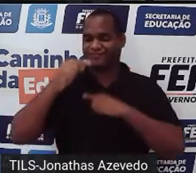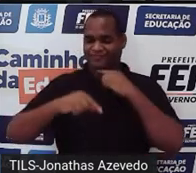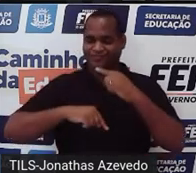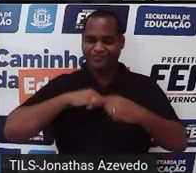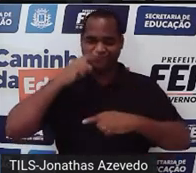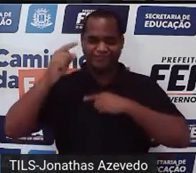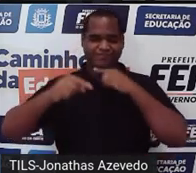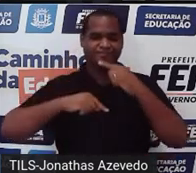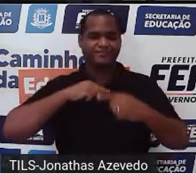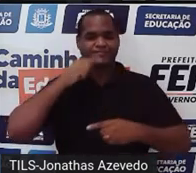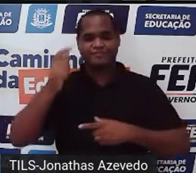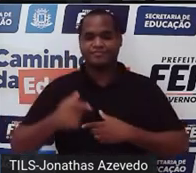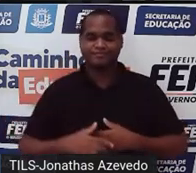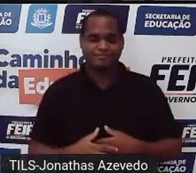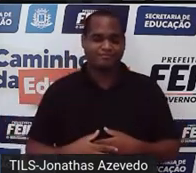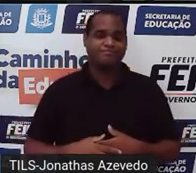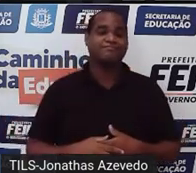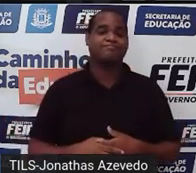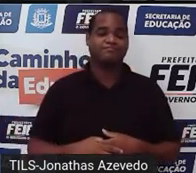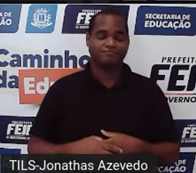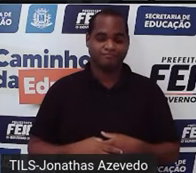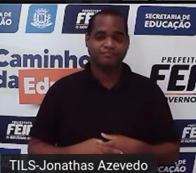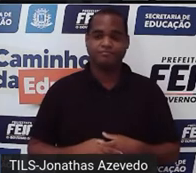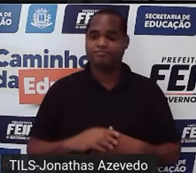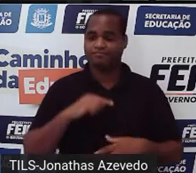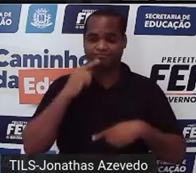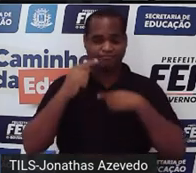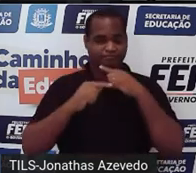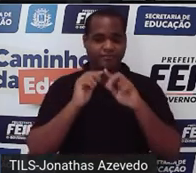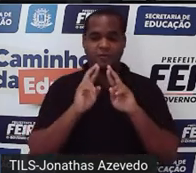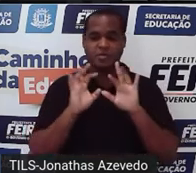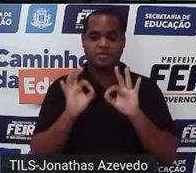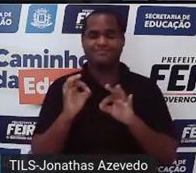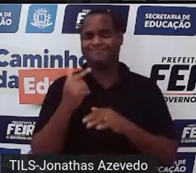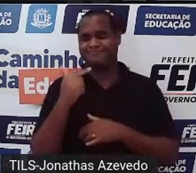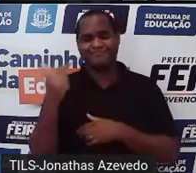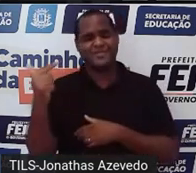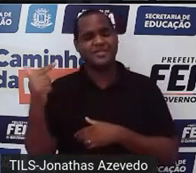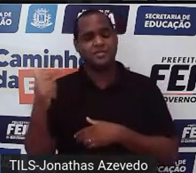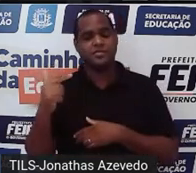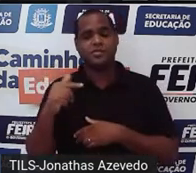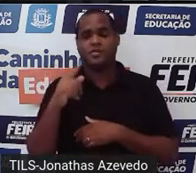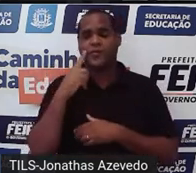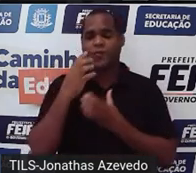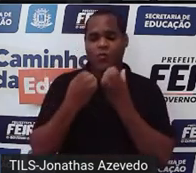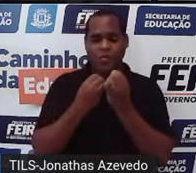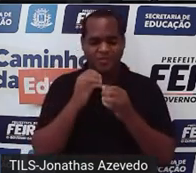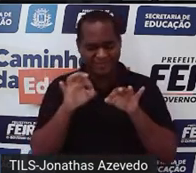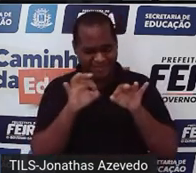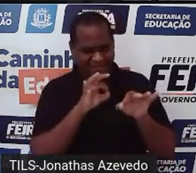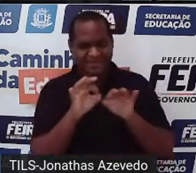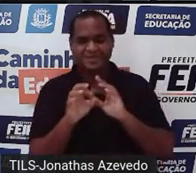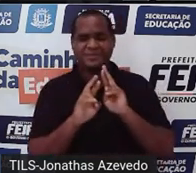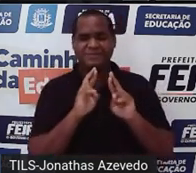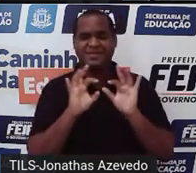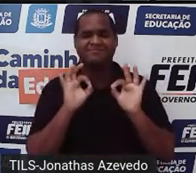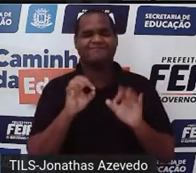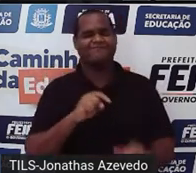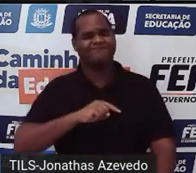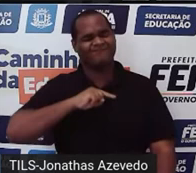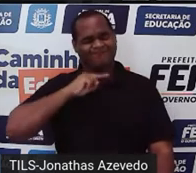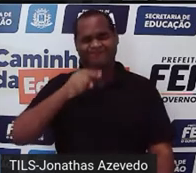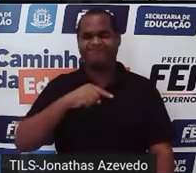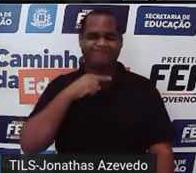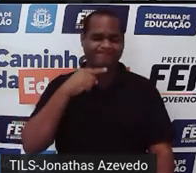sistema impossível porque não tem solução não há maneira de achar uma solução para o